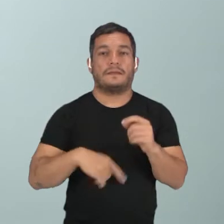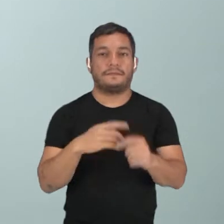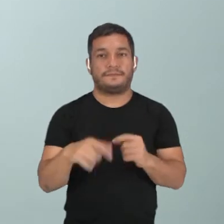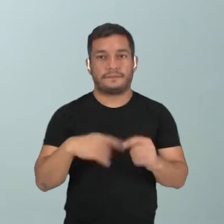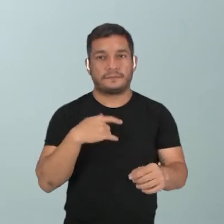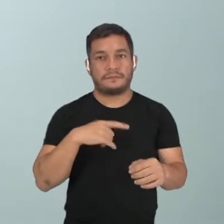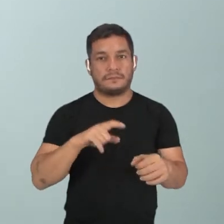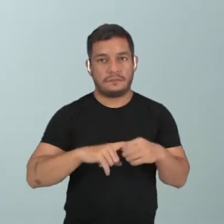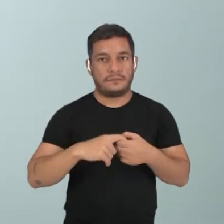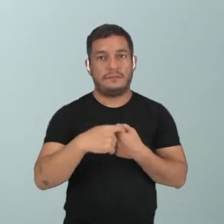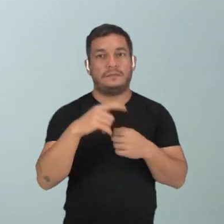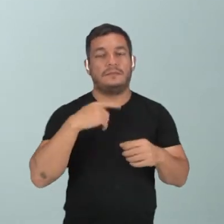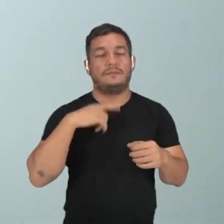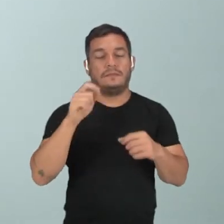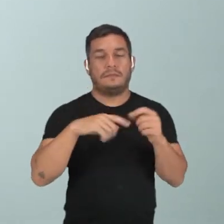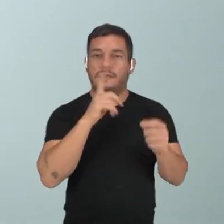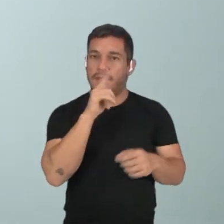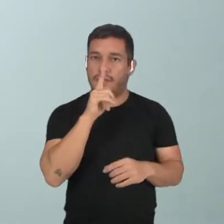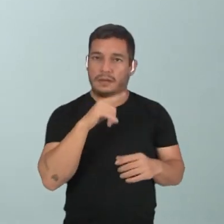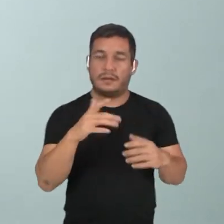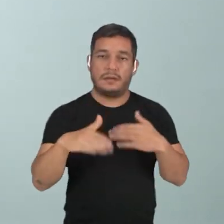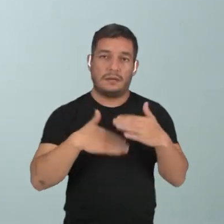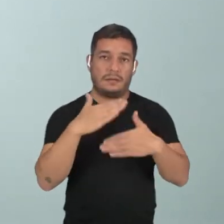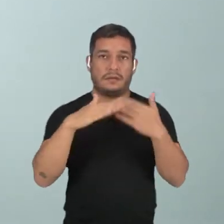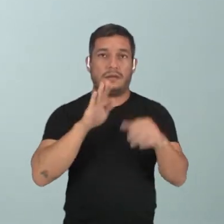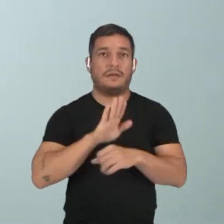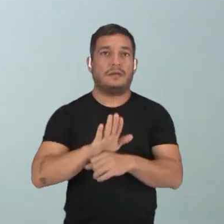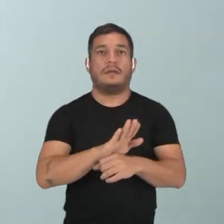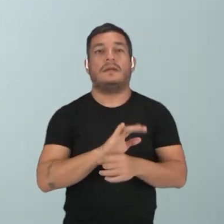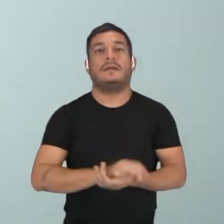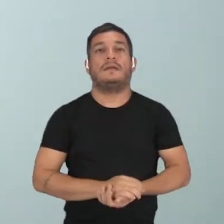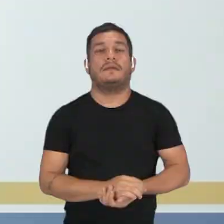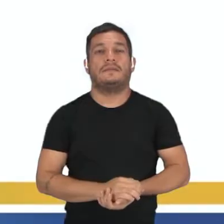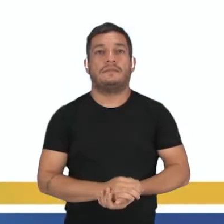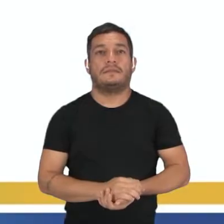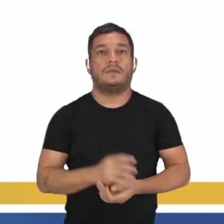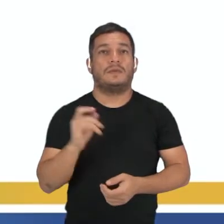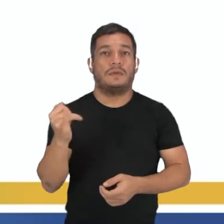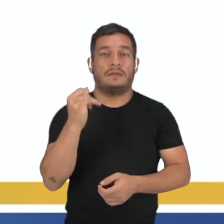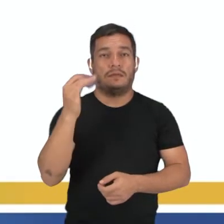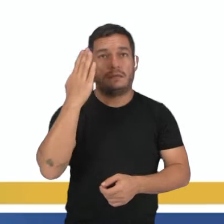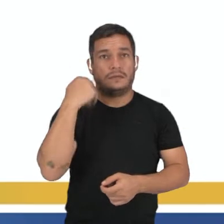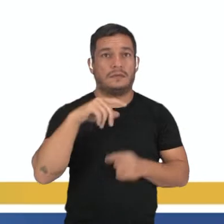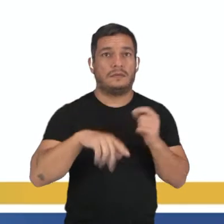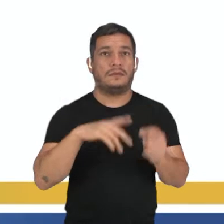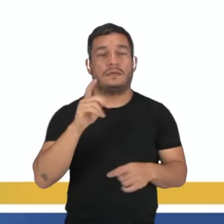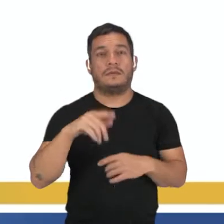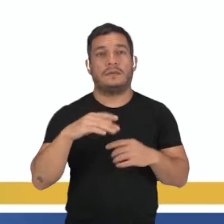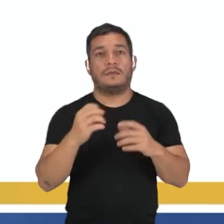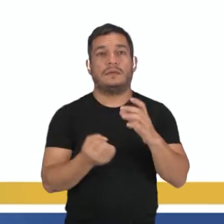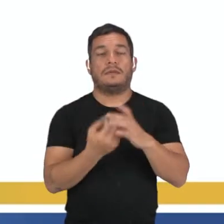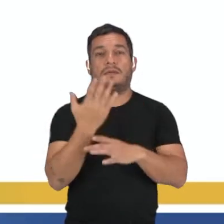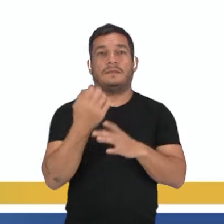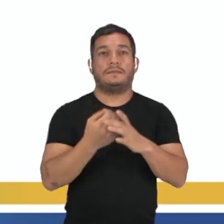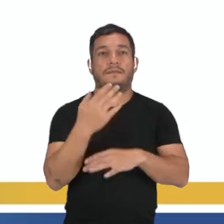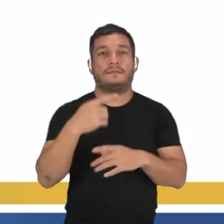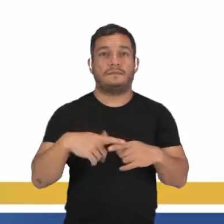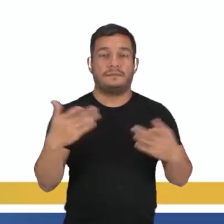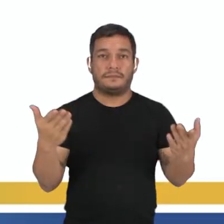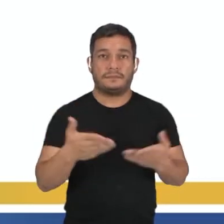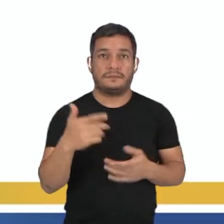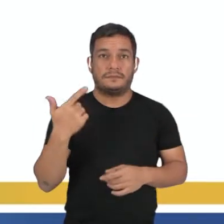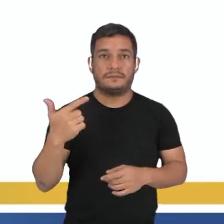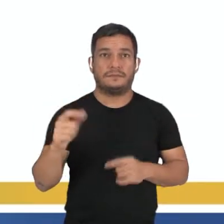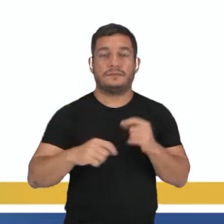da água, que também vai ajudar nesse crescimento mais elevado. O é importante eu saber aí sobre a reprodução, já que agora não